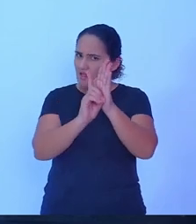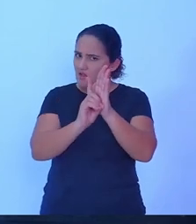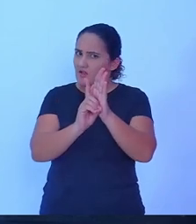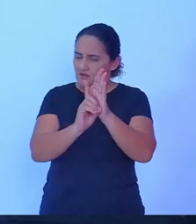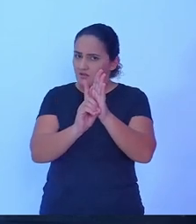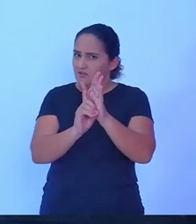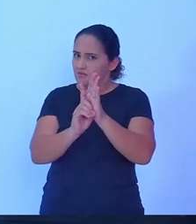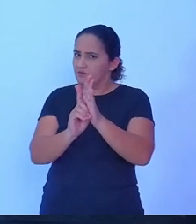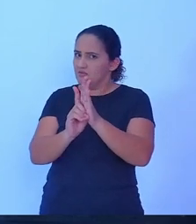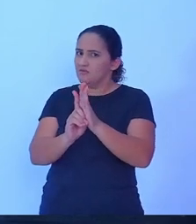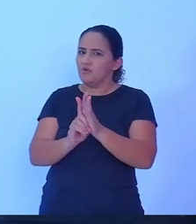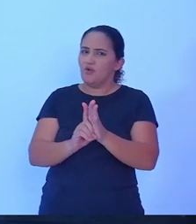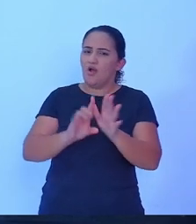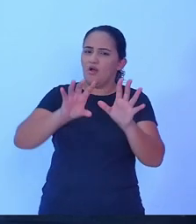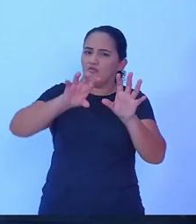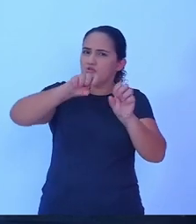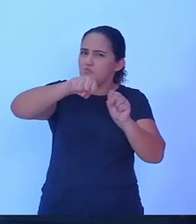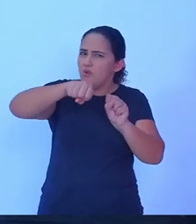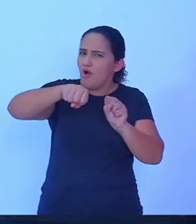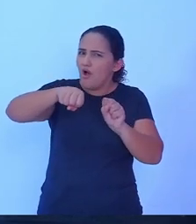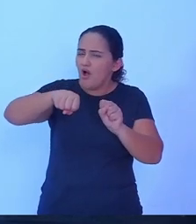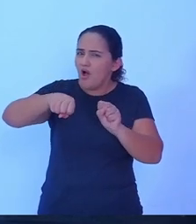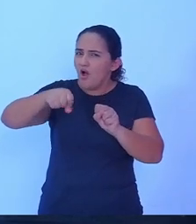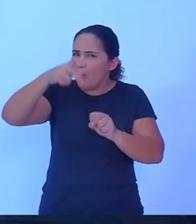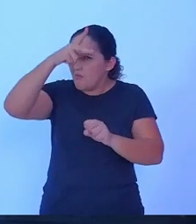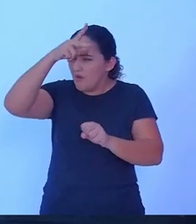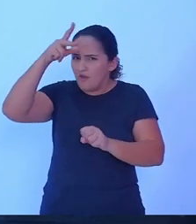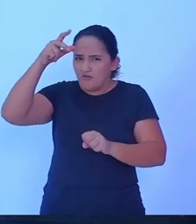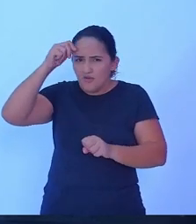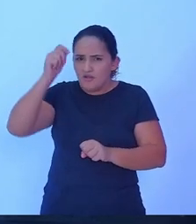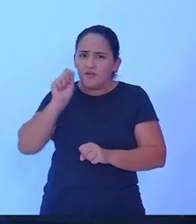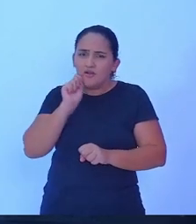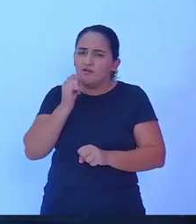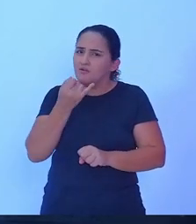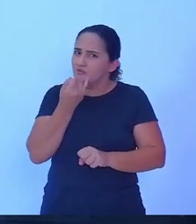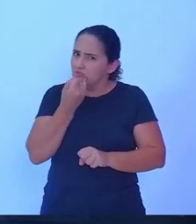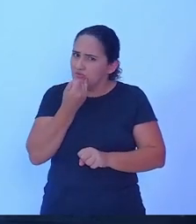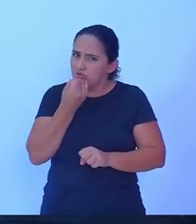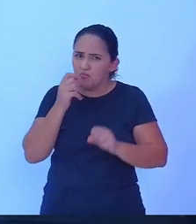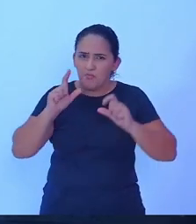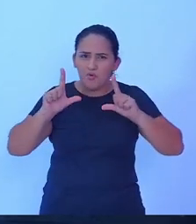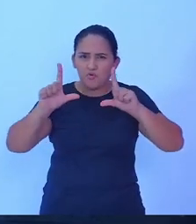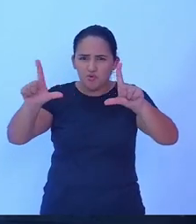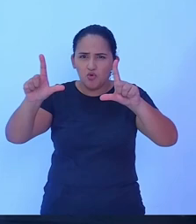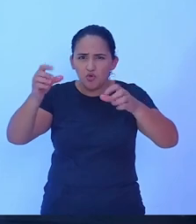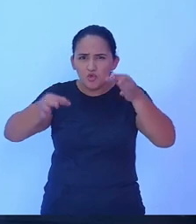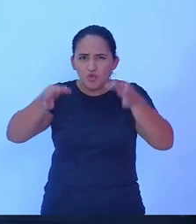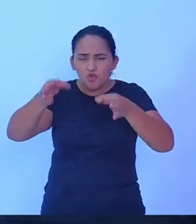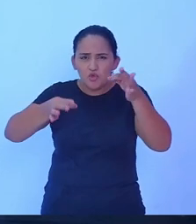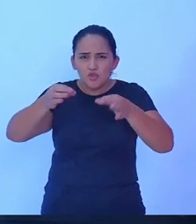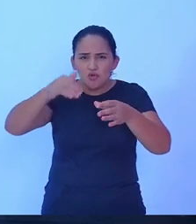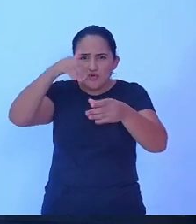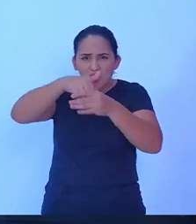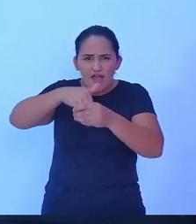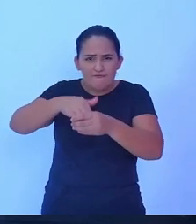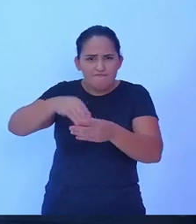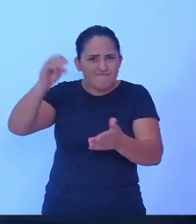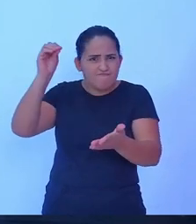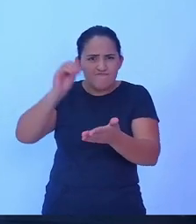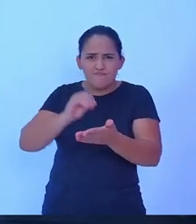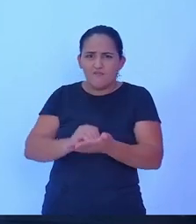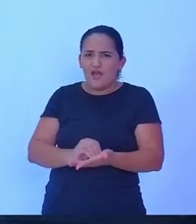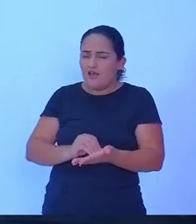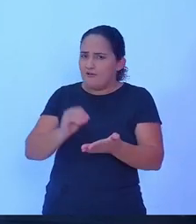qual o prefeito apresentou para a justiça eleitoral é falso pois não reconhece a sua assinatura nele